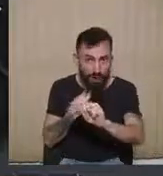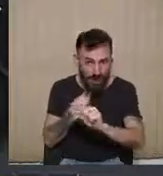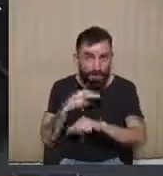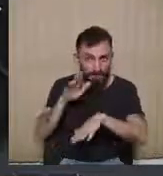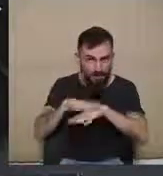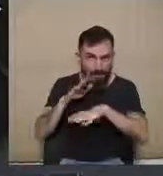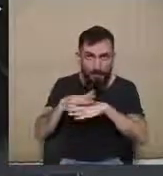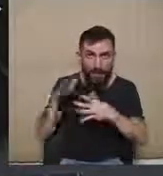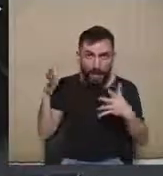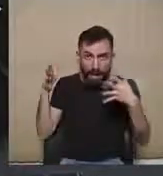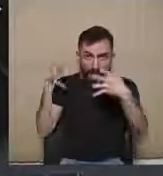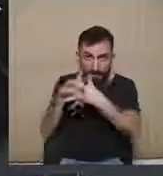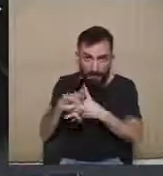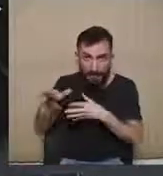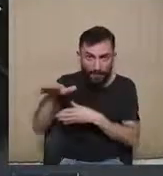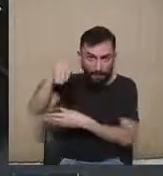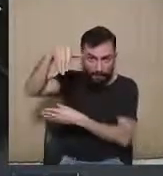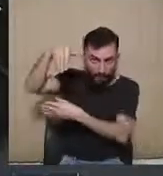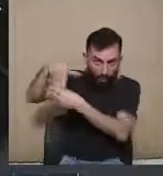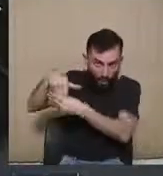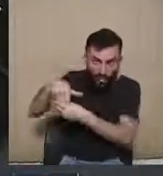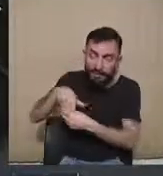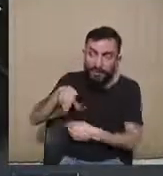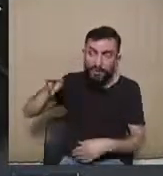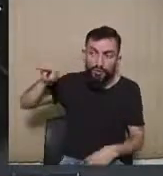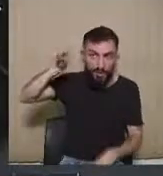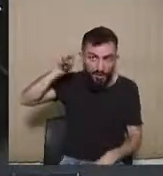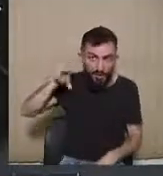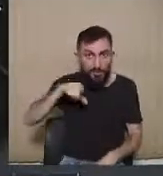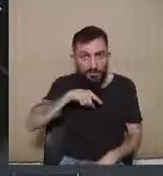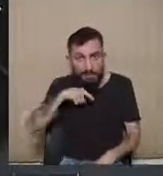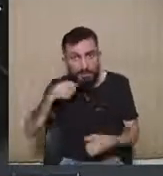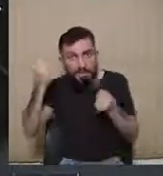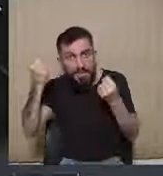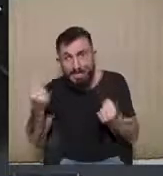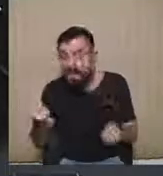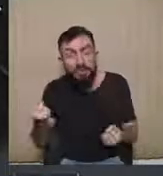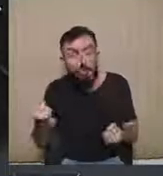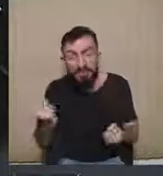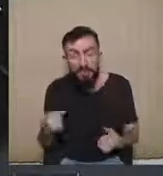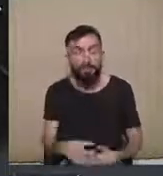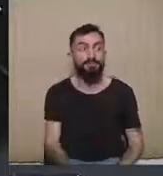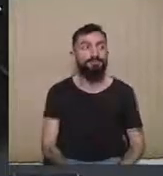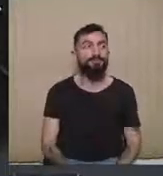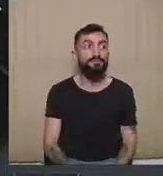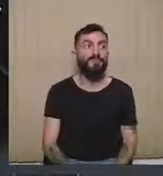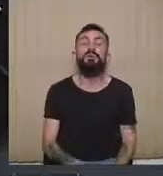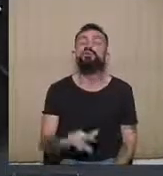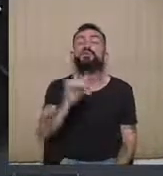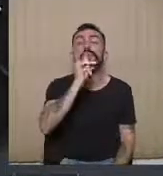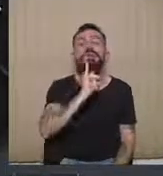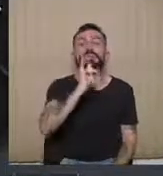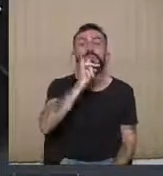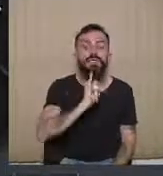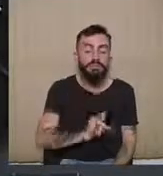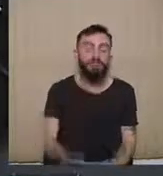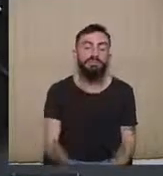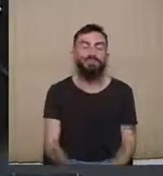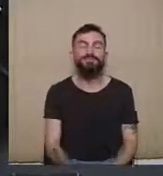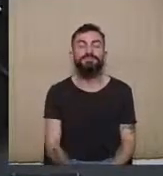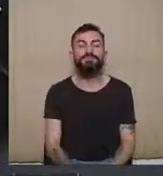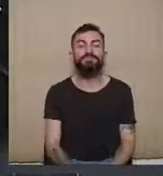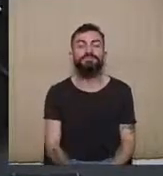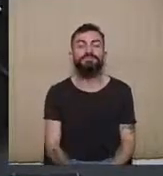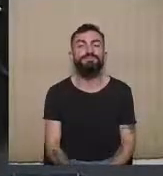das eleições e tiveram a gravidade necessária para isso. E, de um lado, eu já dou um exemplo, por exemplo, se chegou à conclusão